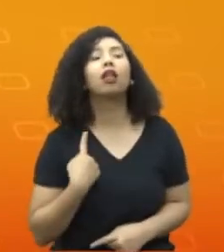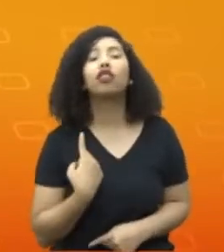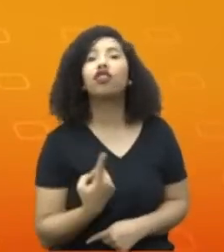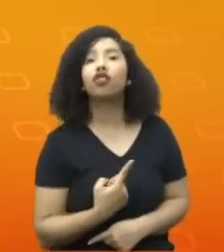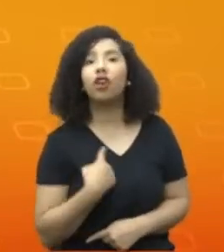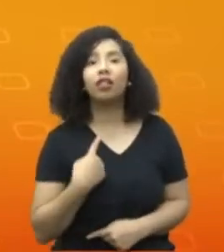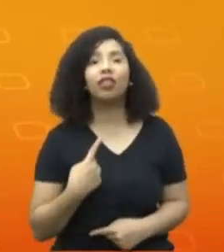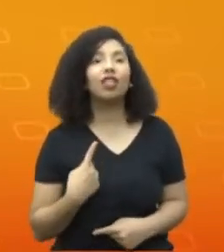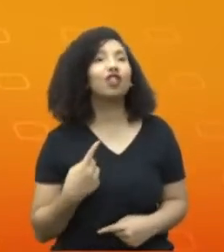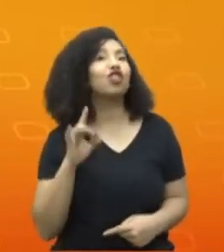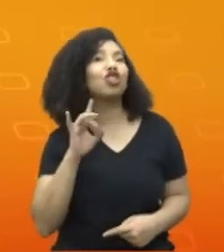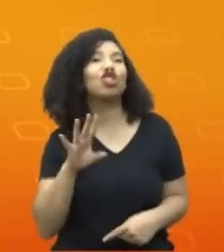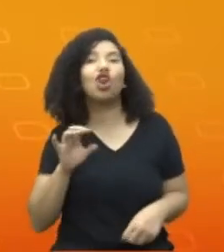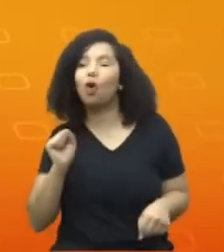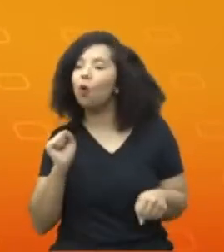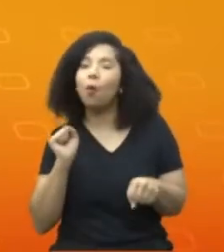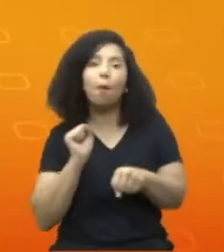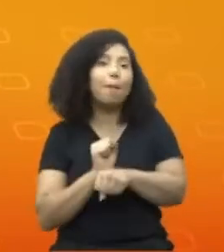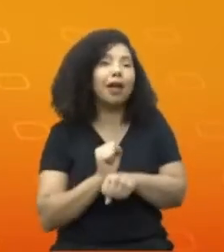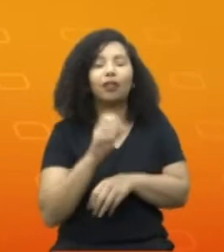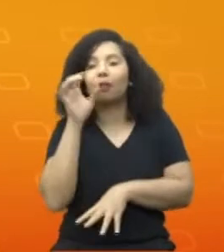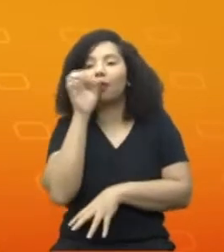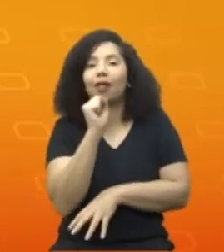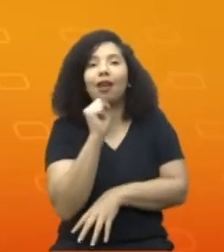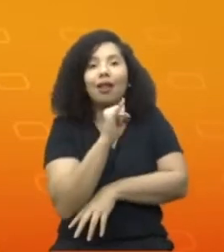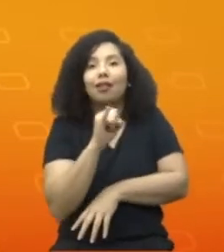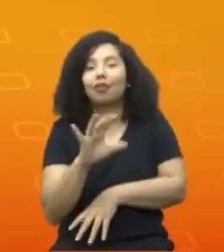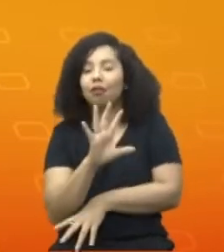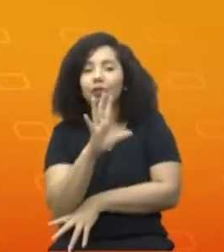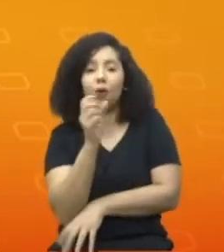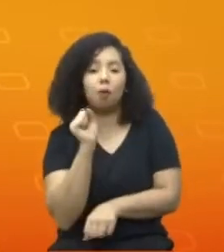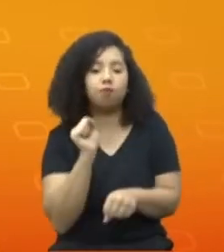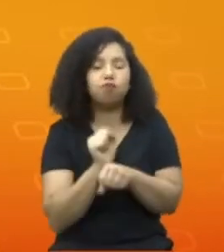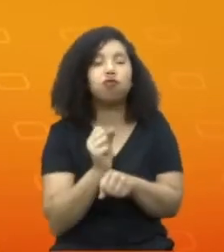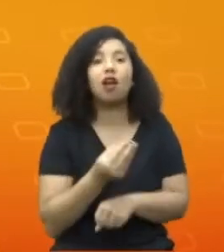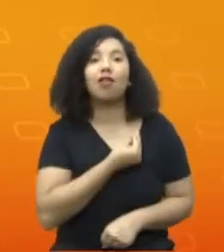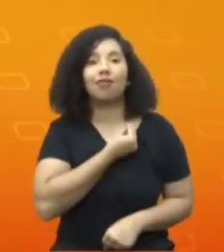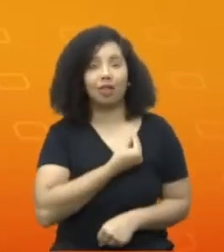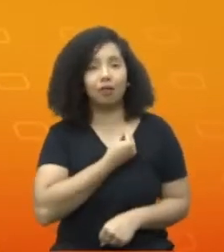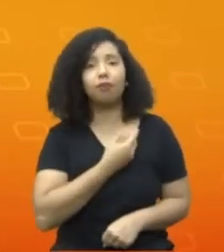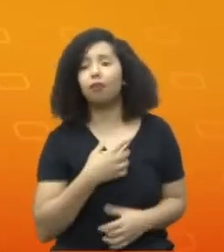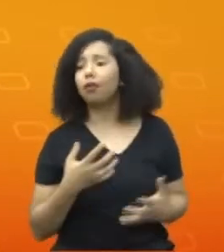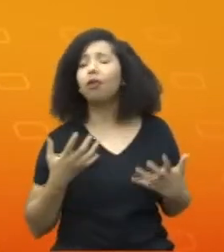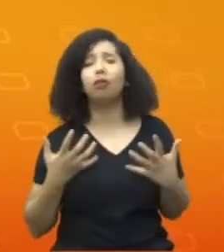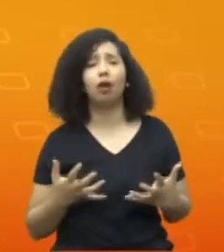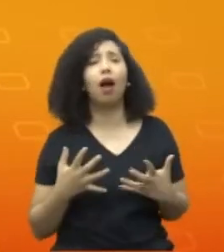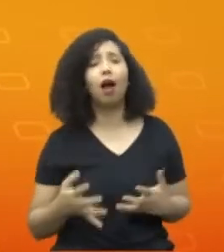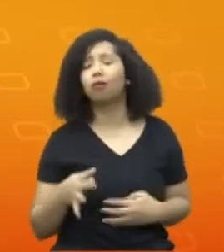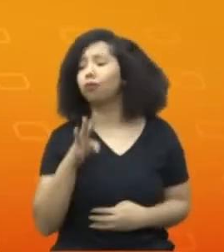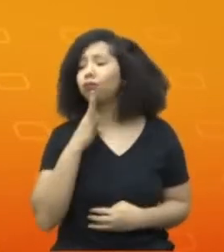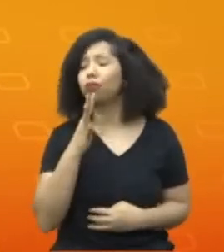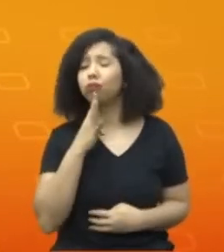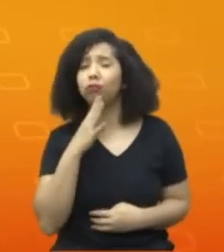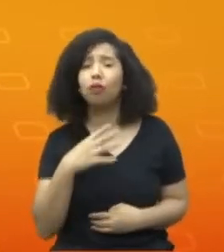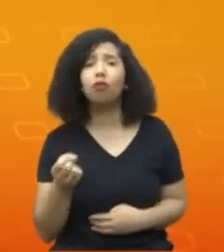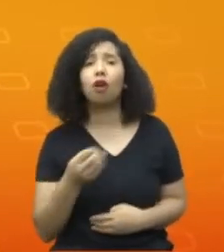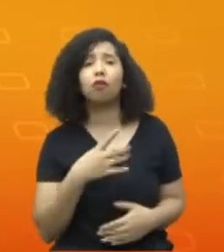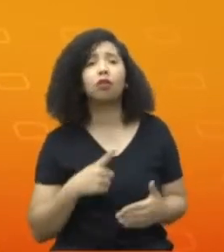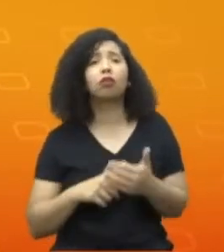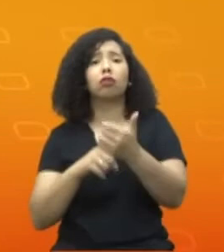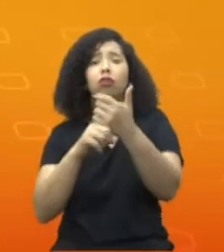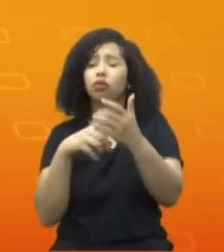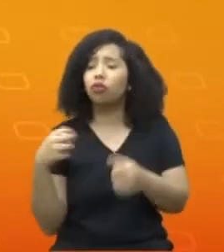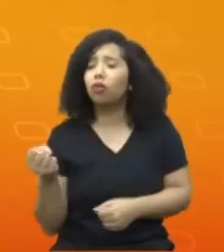só para de aprender o dia que para de viver. Então, eu quero também tomar conhecimento das novas tecnologias, novas oportunidades,